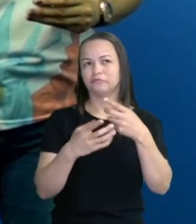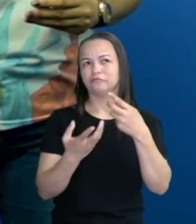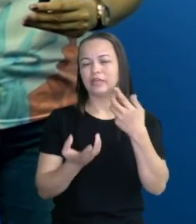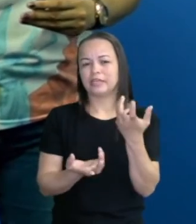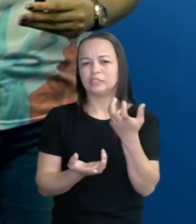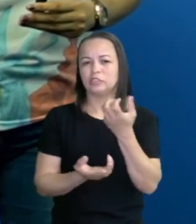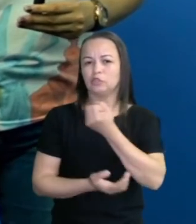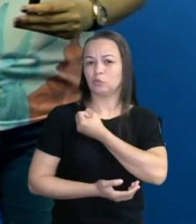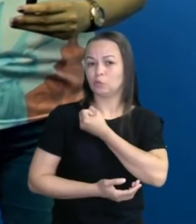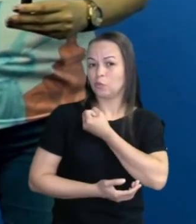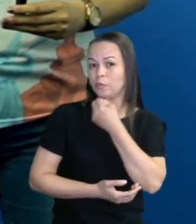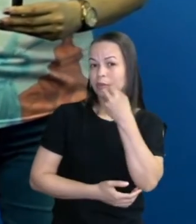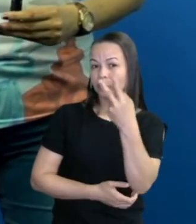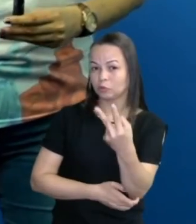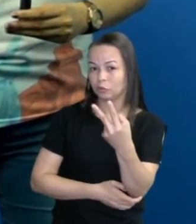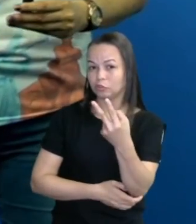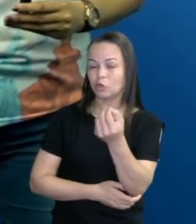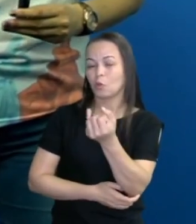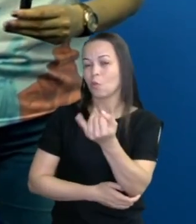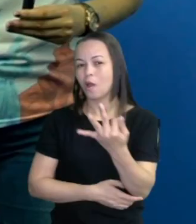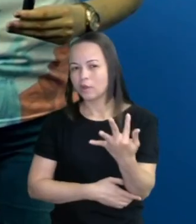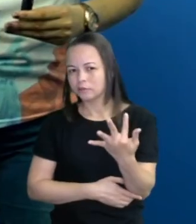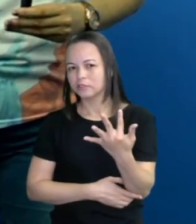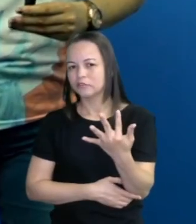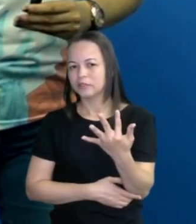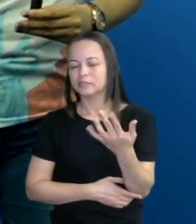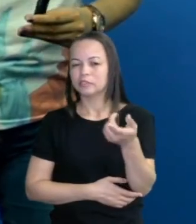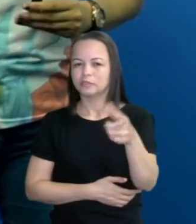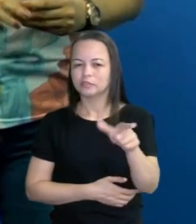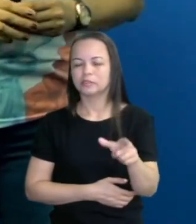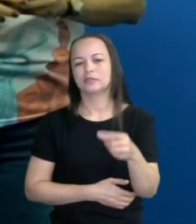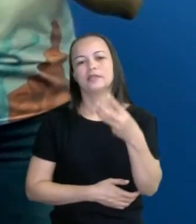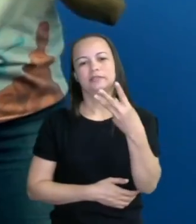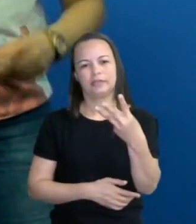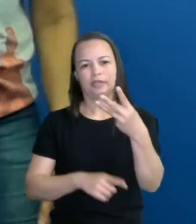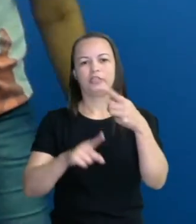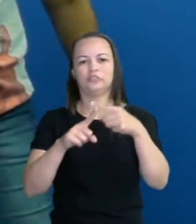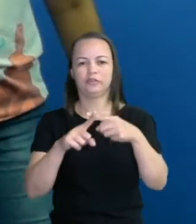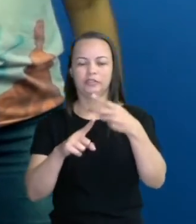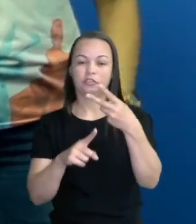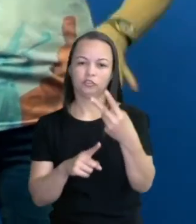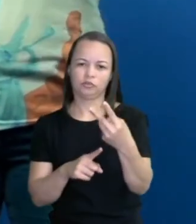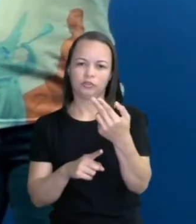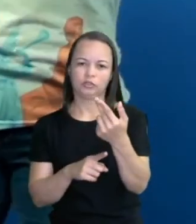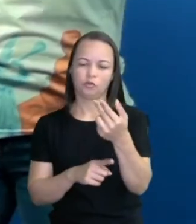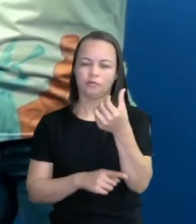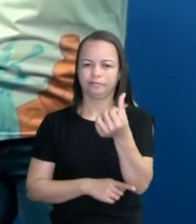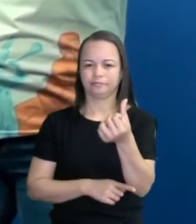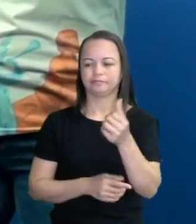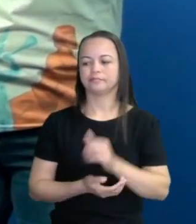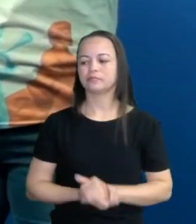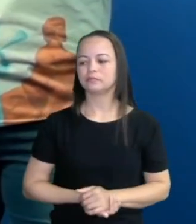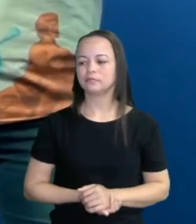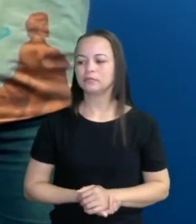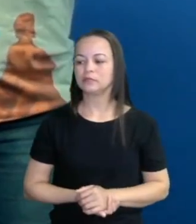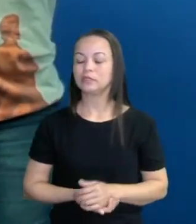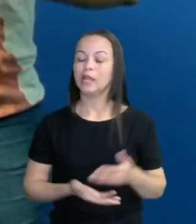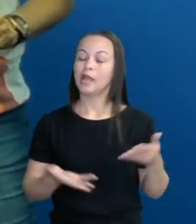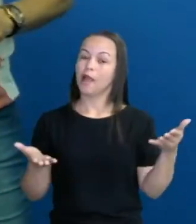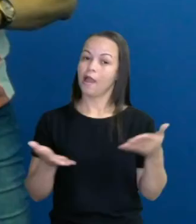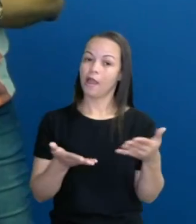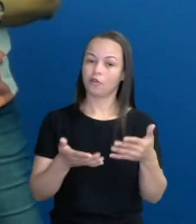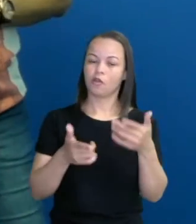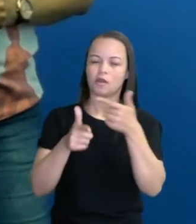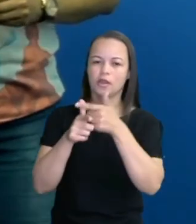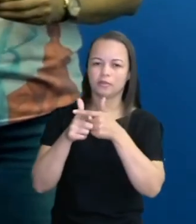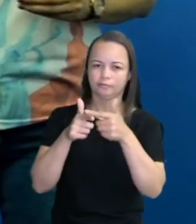número 2. Quantas vezes eu estou repetindo o número 2? Três vezes. Três vezes 2 é 6. E aí, a gente entra para a